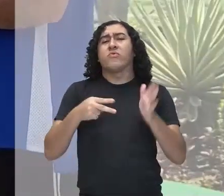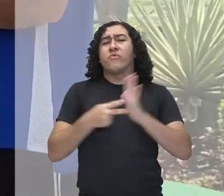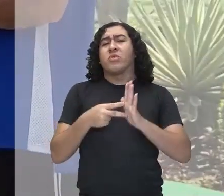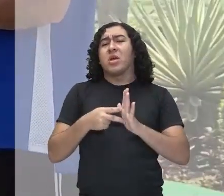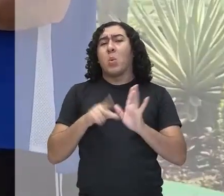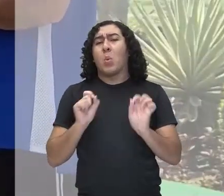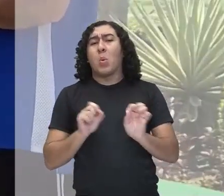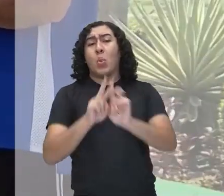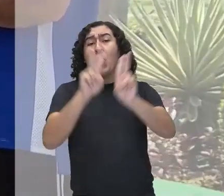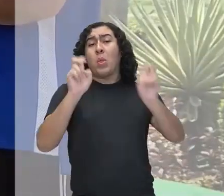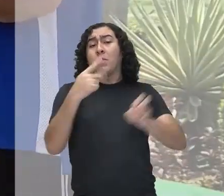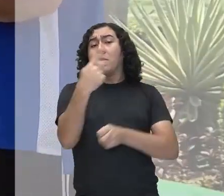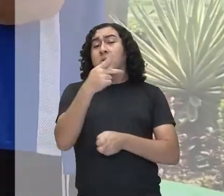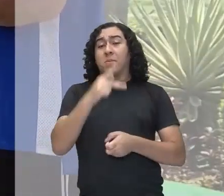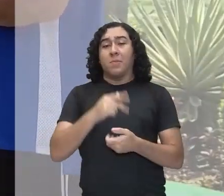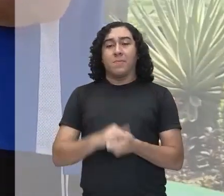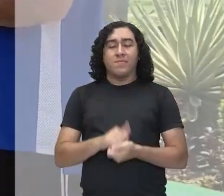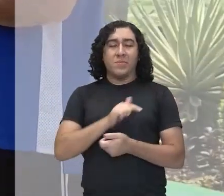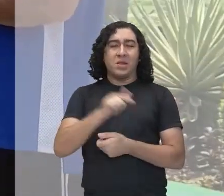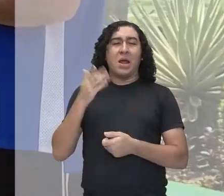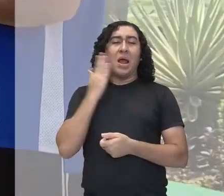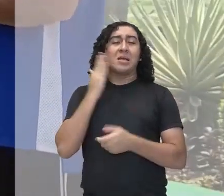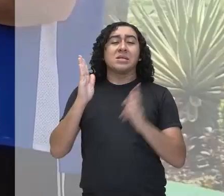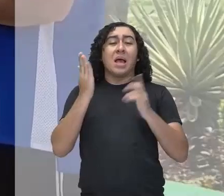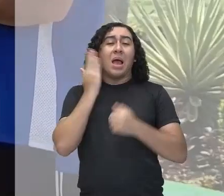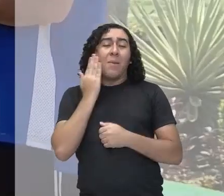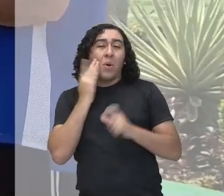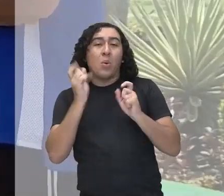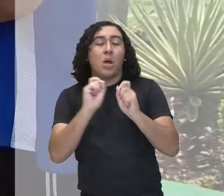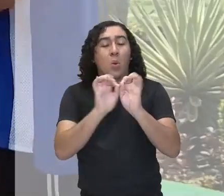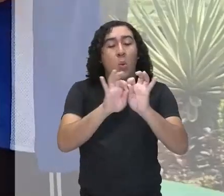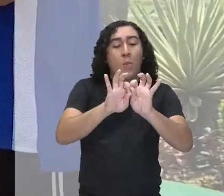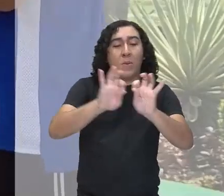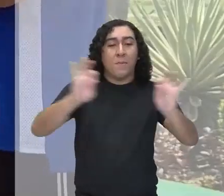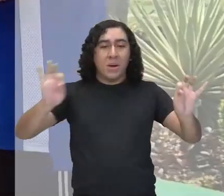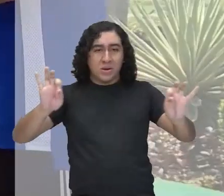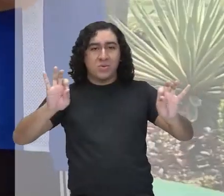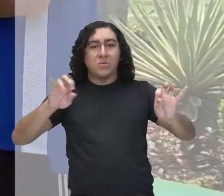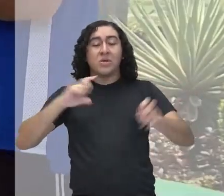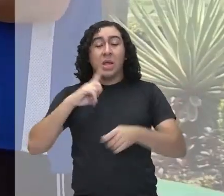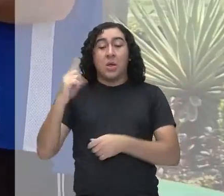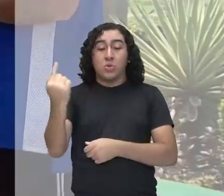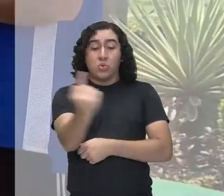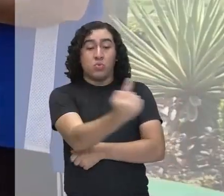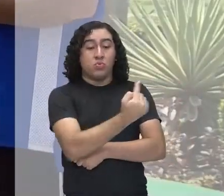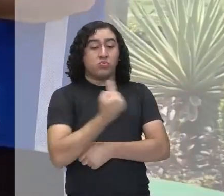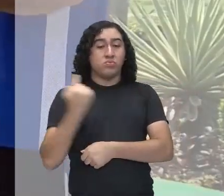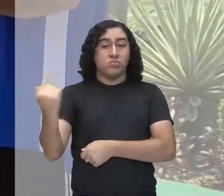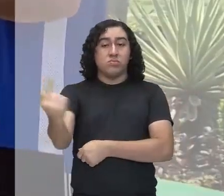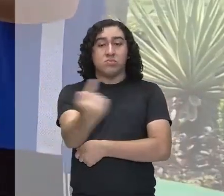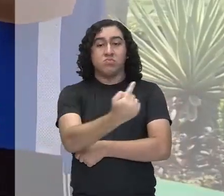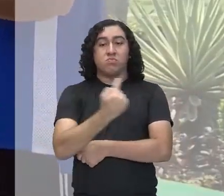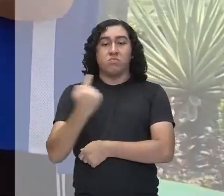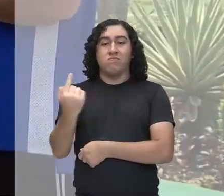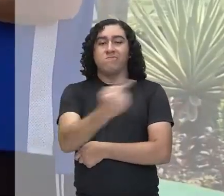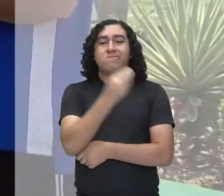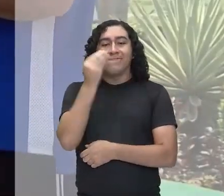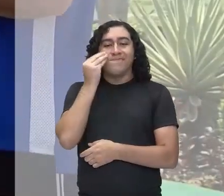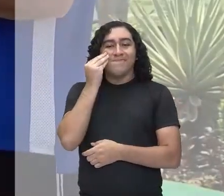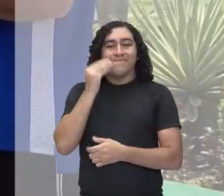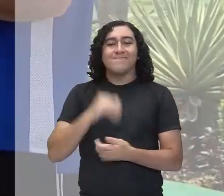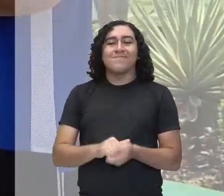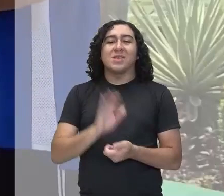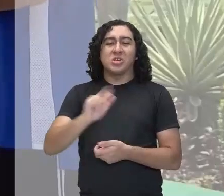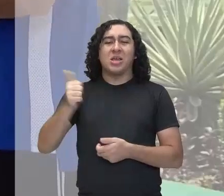que tu quer? Você quer saber o comprimento da circunferência, que é o que você tá fazendo por fora, né? Correndo. tô fazendo de corrida, é. Já deu